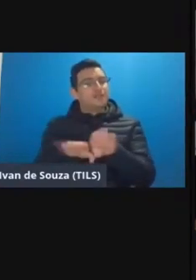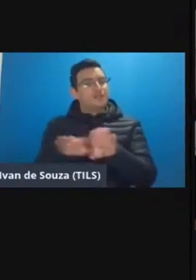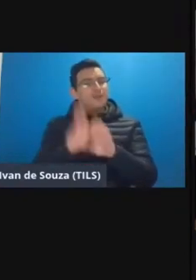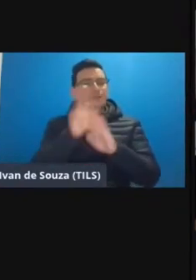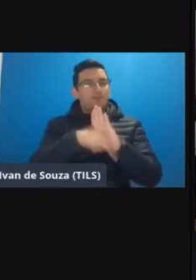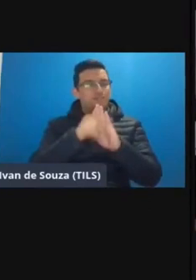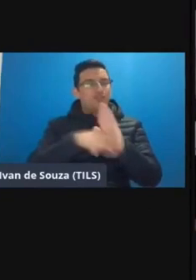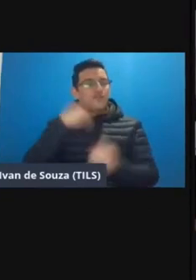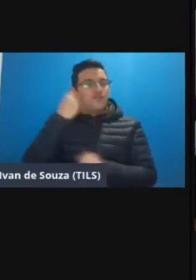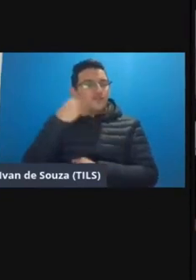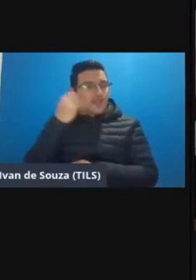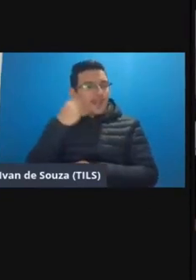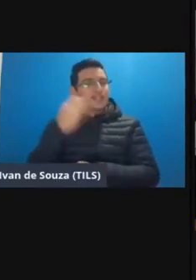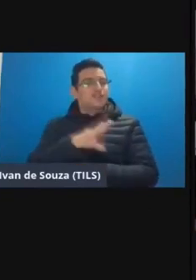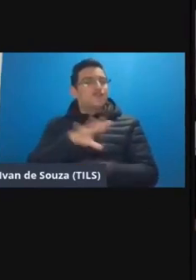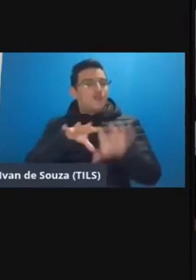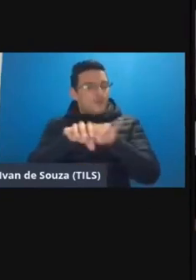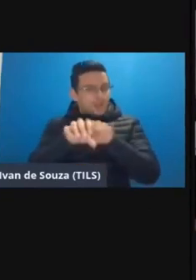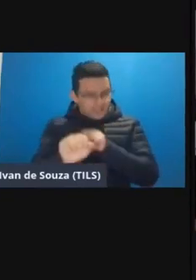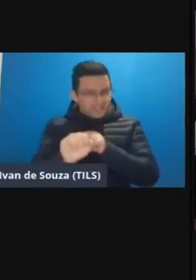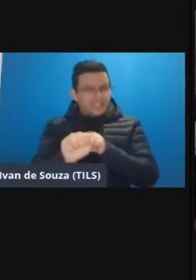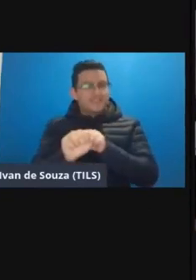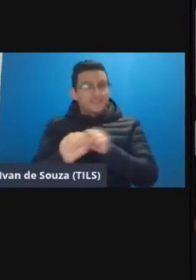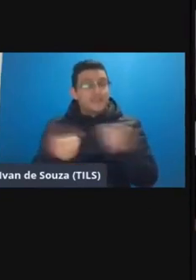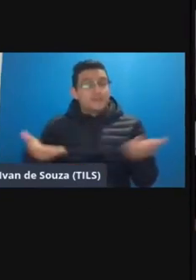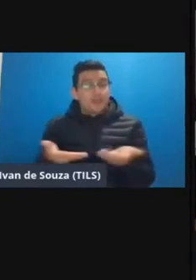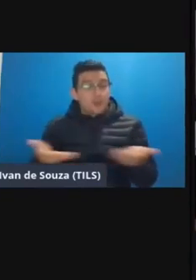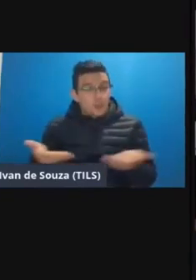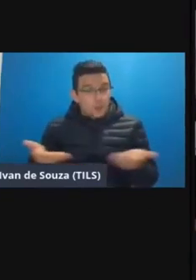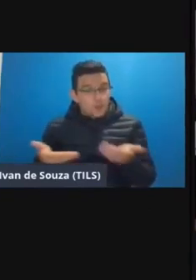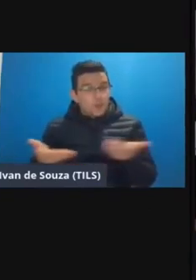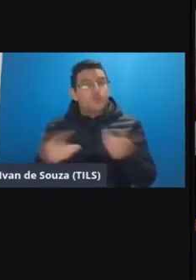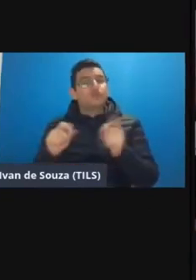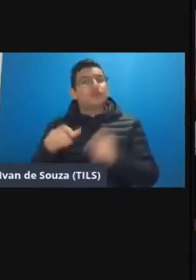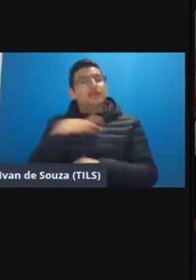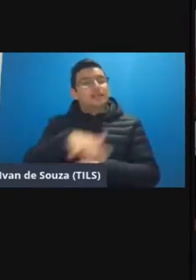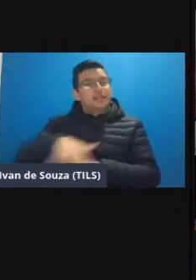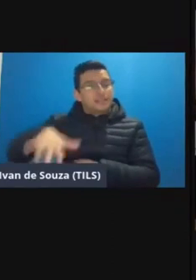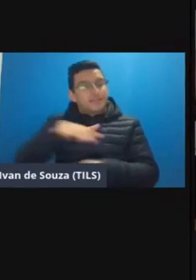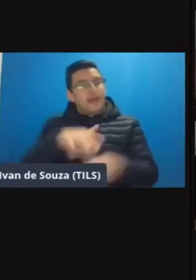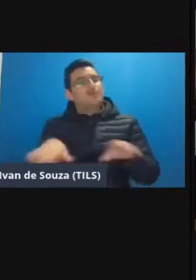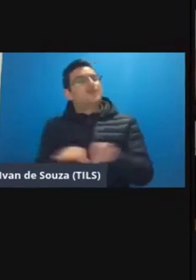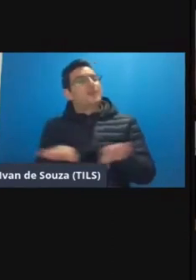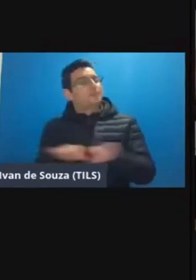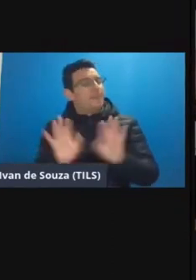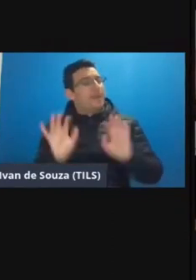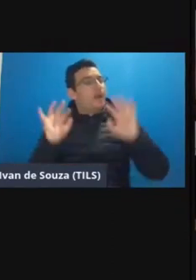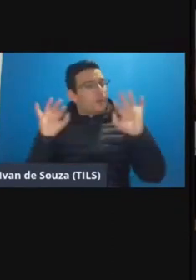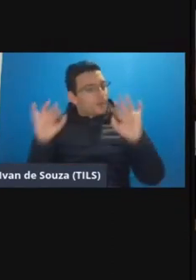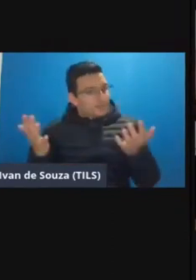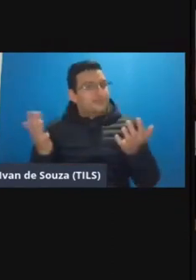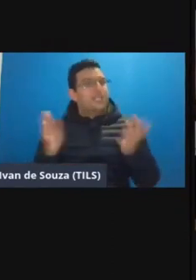programa de vivências formativas Ana é hoje esse espaço ele também acontecia